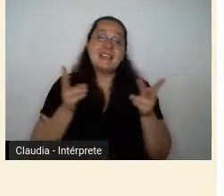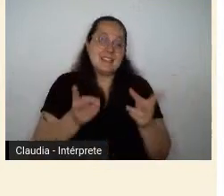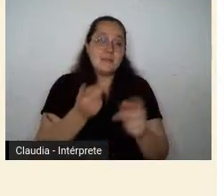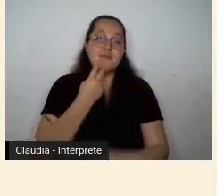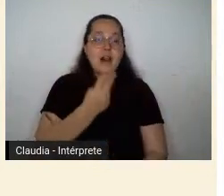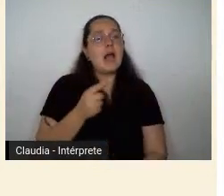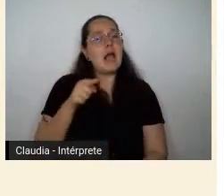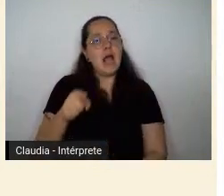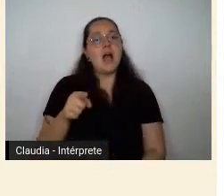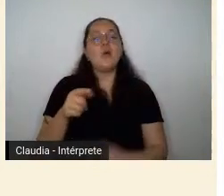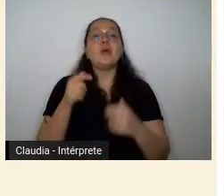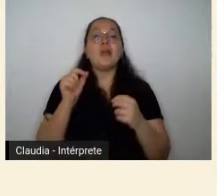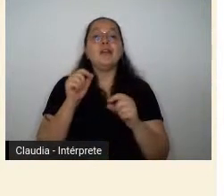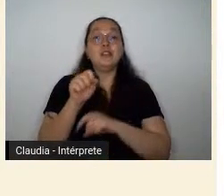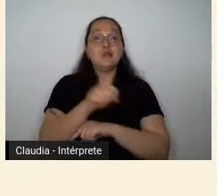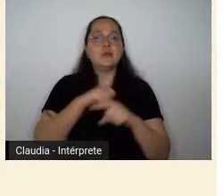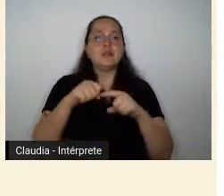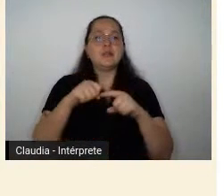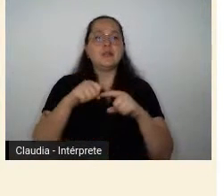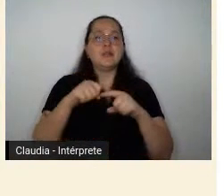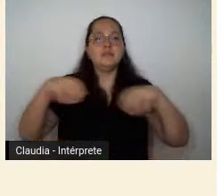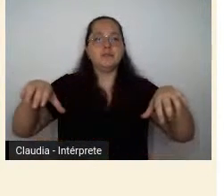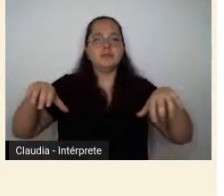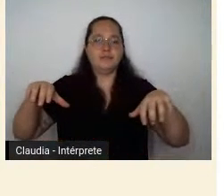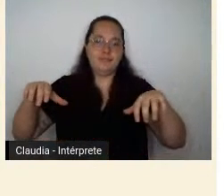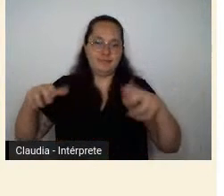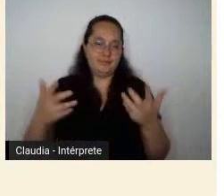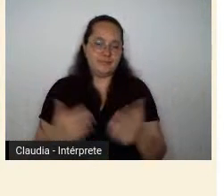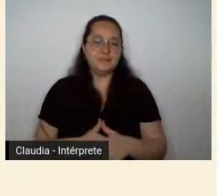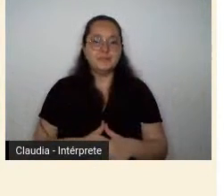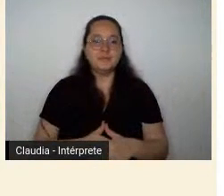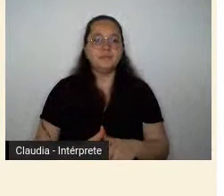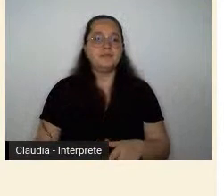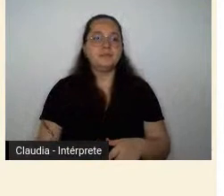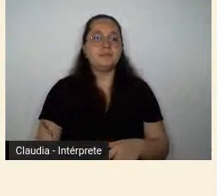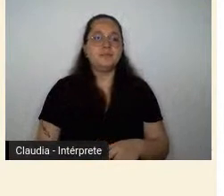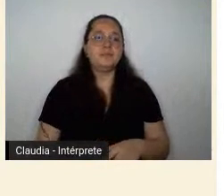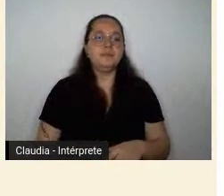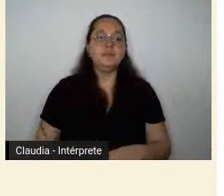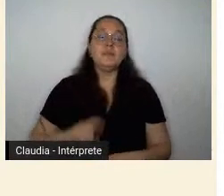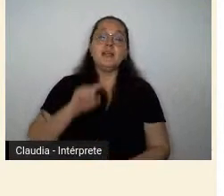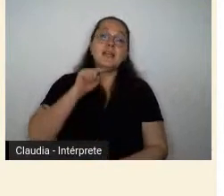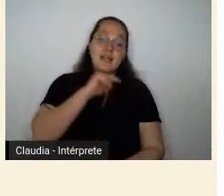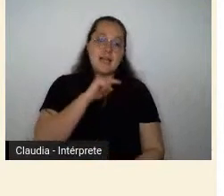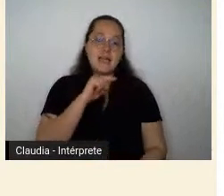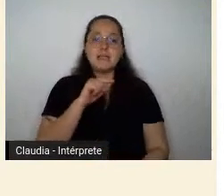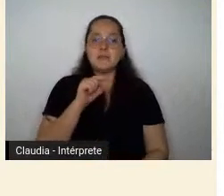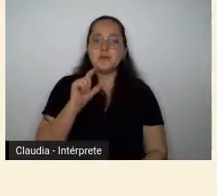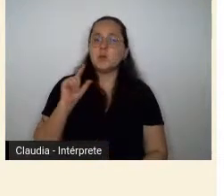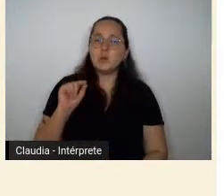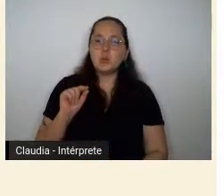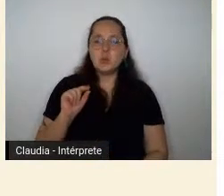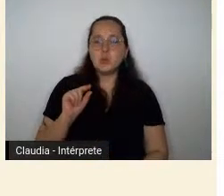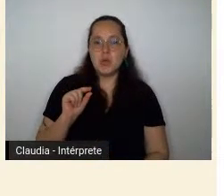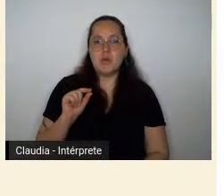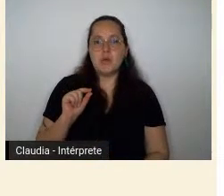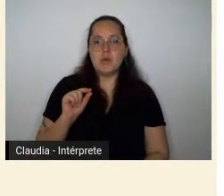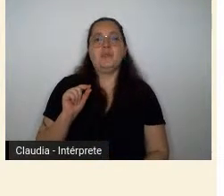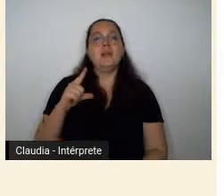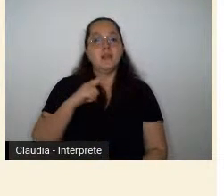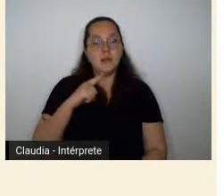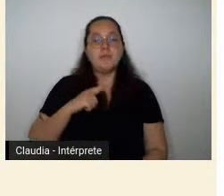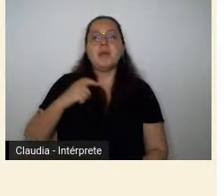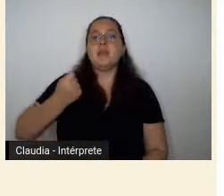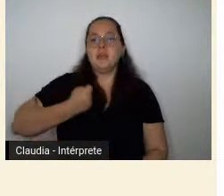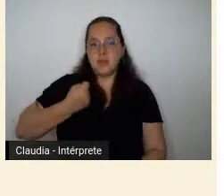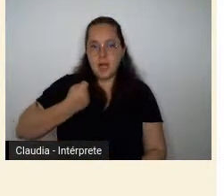distinção social, vou pedir para passar mais um. Ao lado do mercado, e aqui eu acho que é onde eu inovo, em relação aos estudos, talvez,